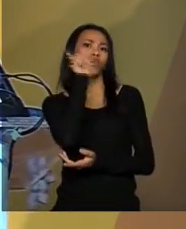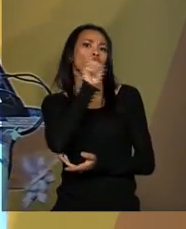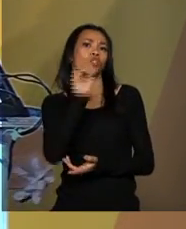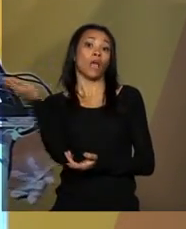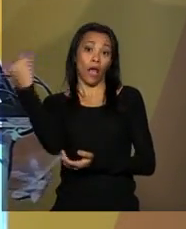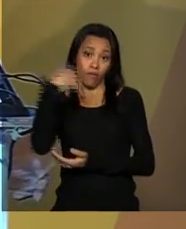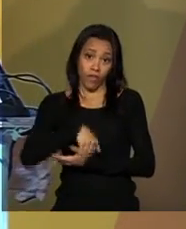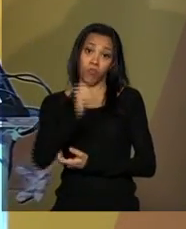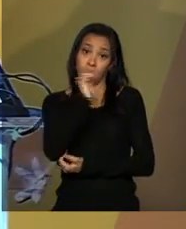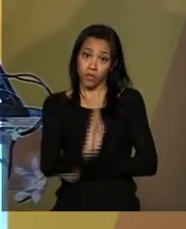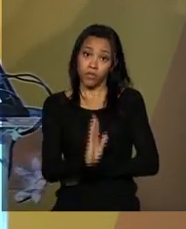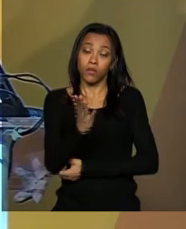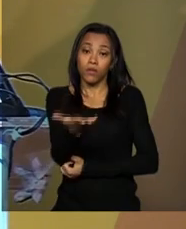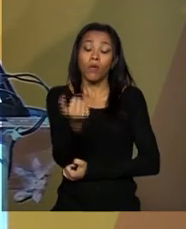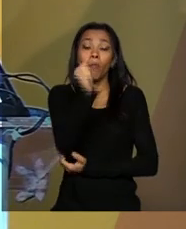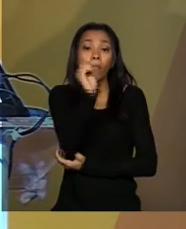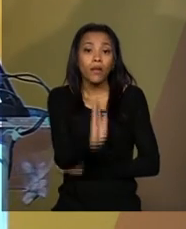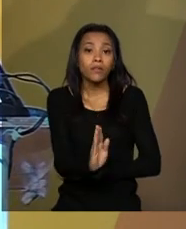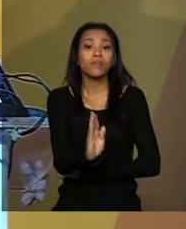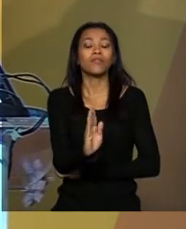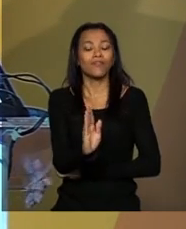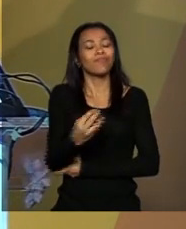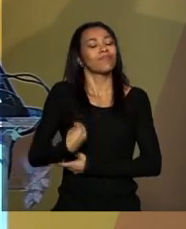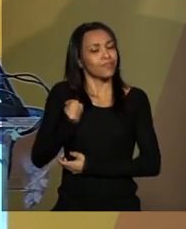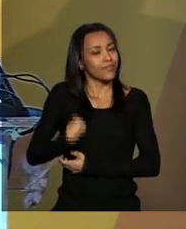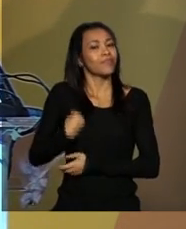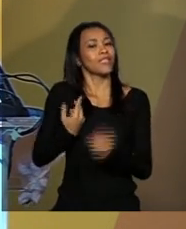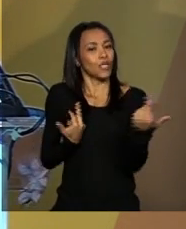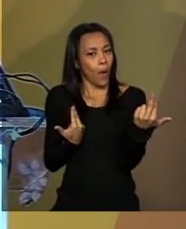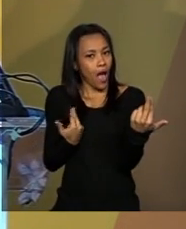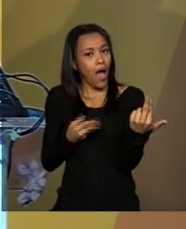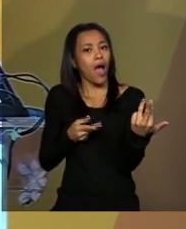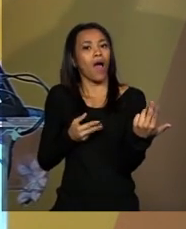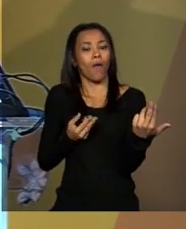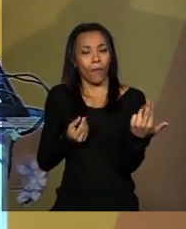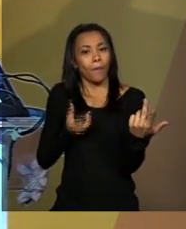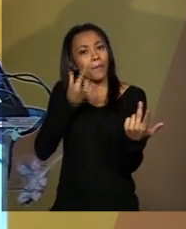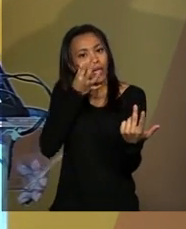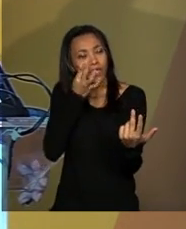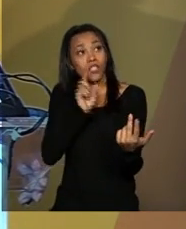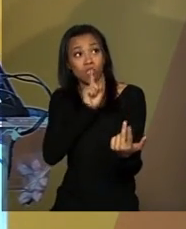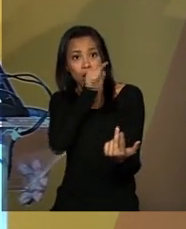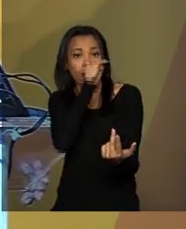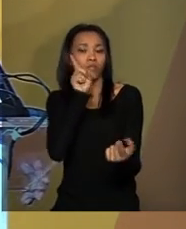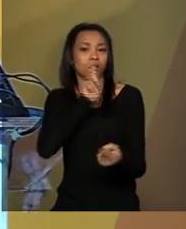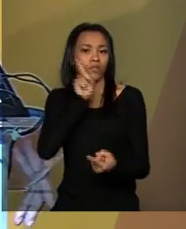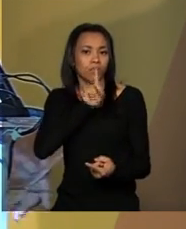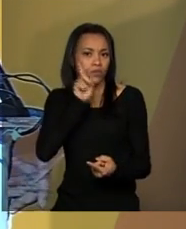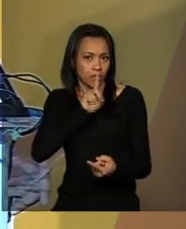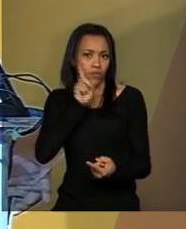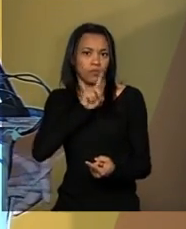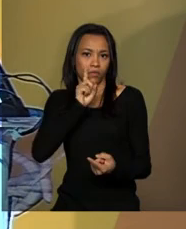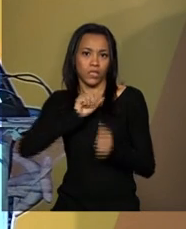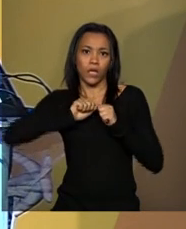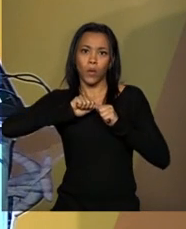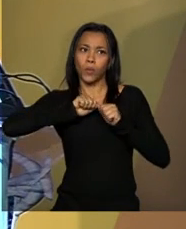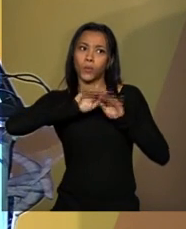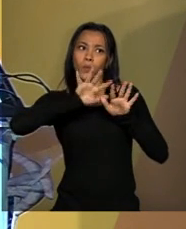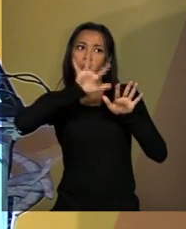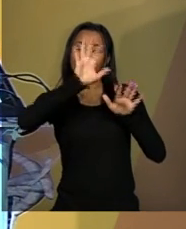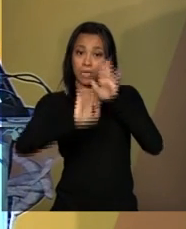Brasil também está presente nos Estados Unidos e tem aumentado a sua presença aqui nos últimos anos.